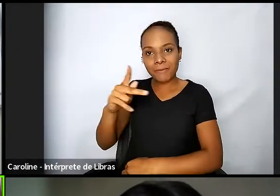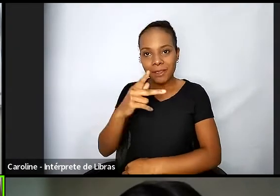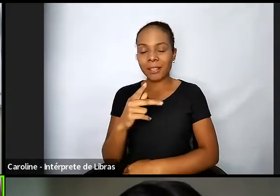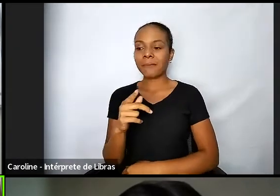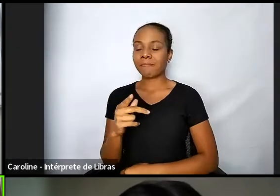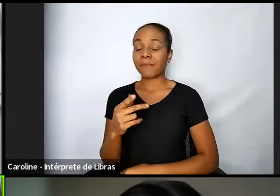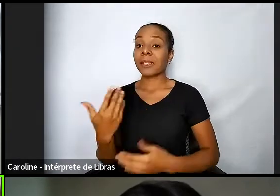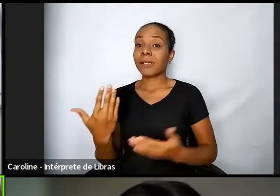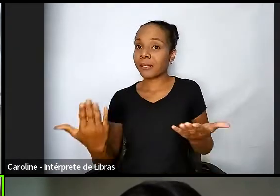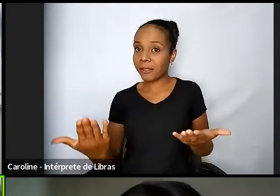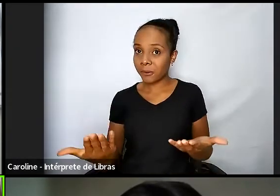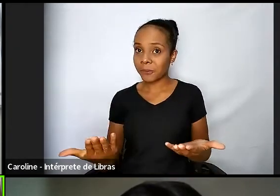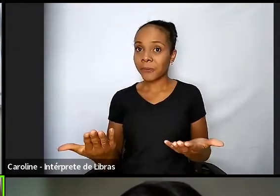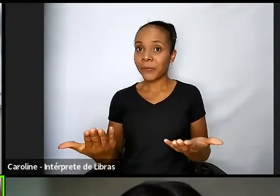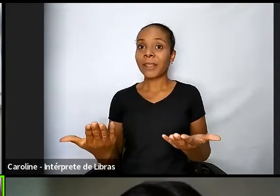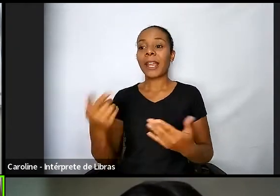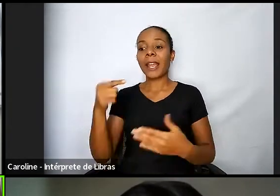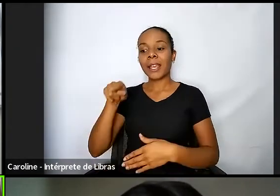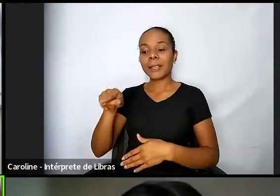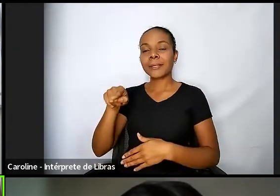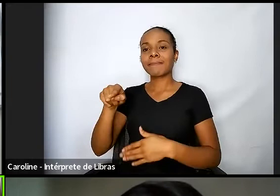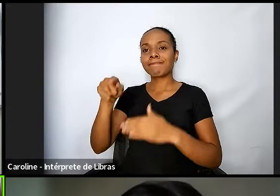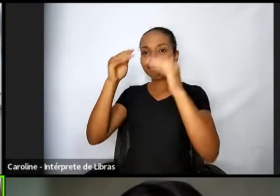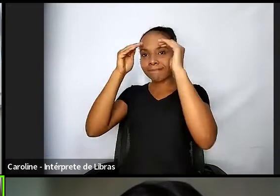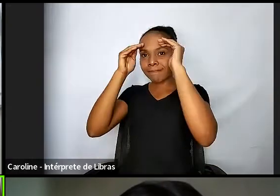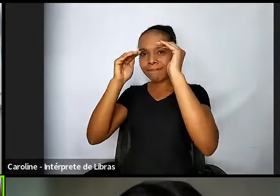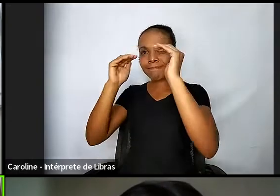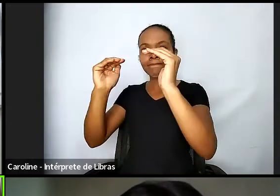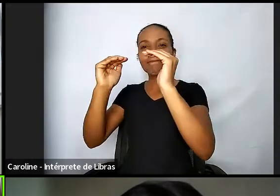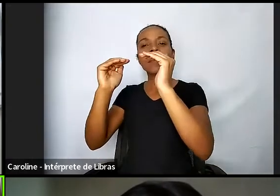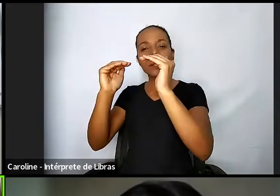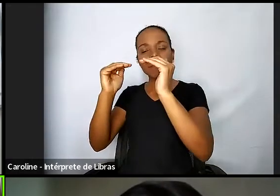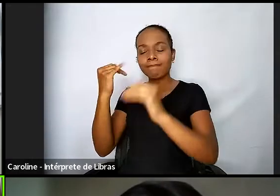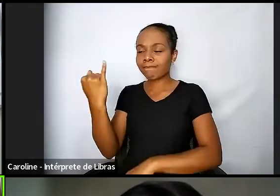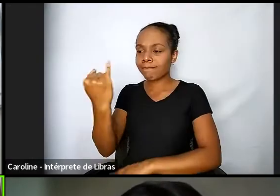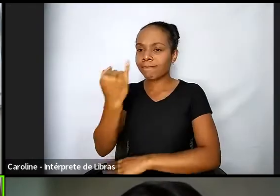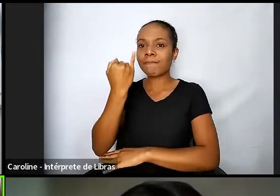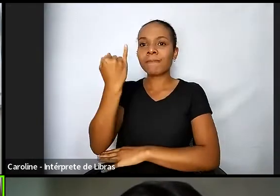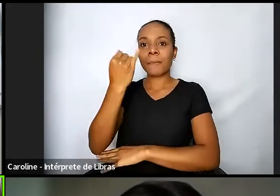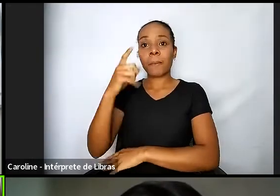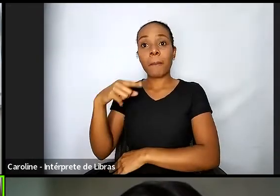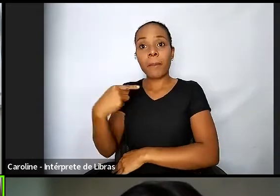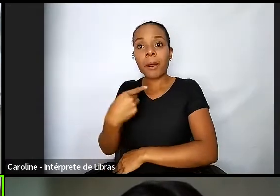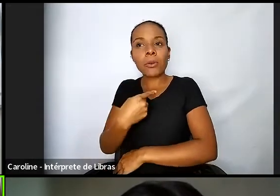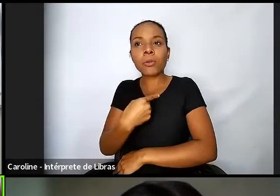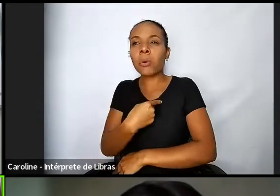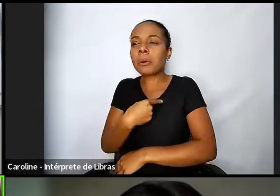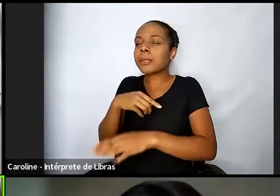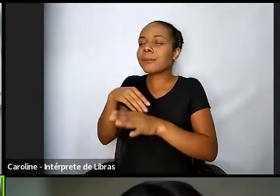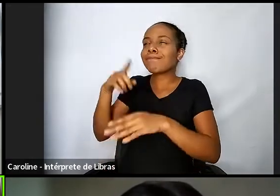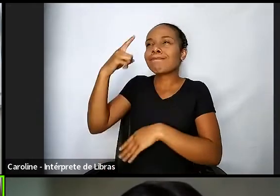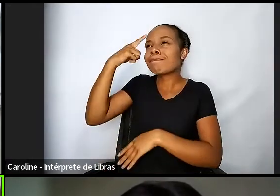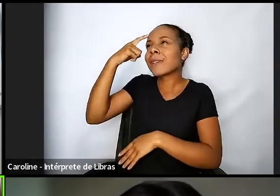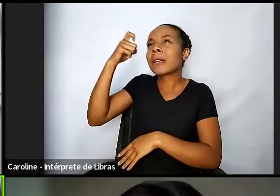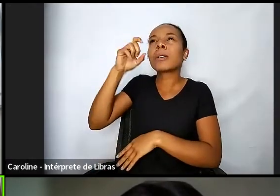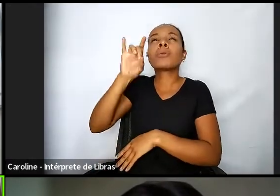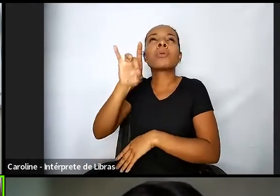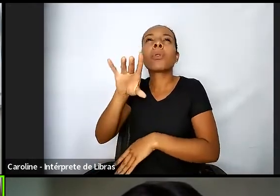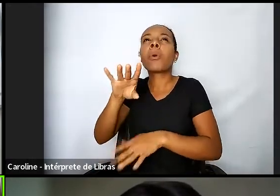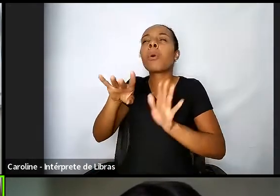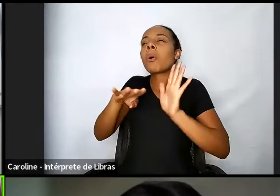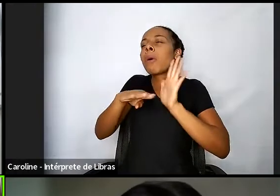justamente para que nós não tenhamos uma visão assistencialista e de